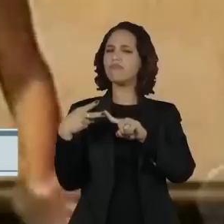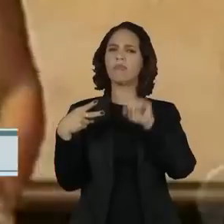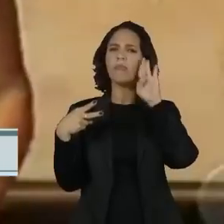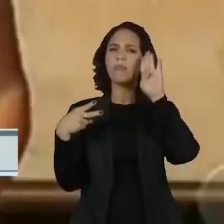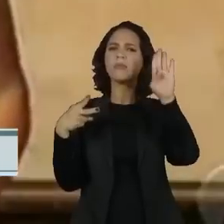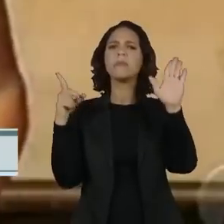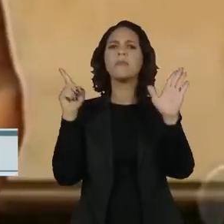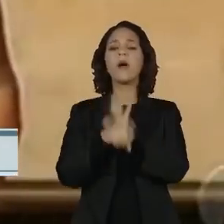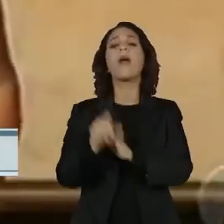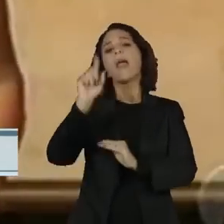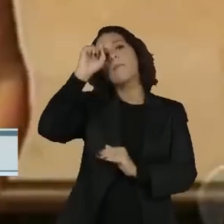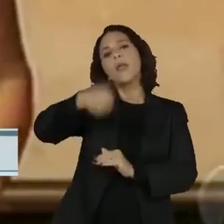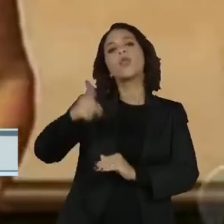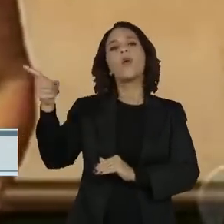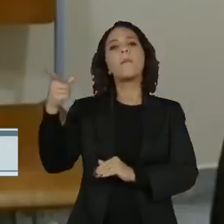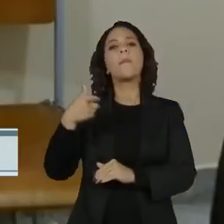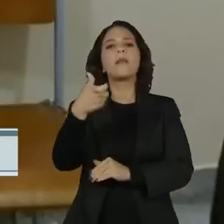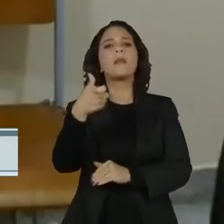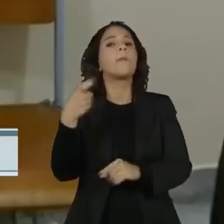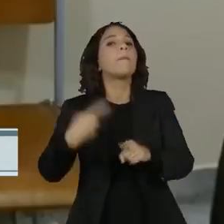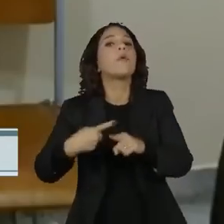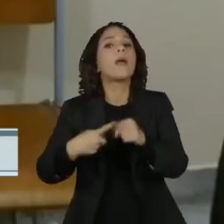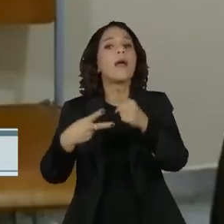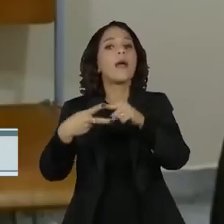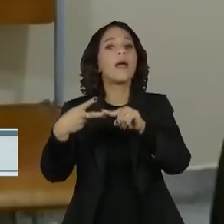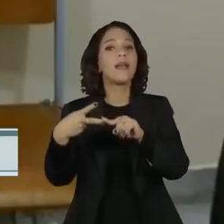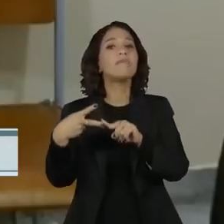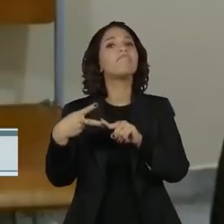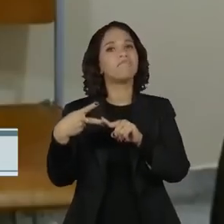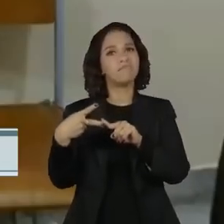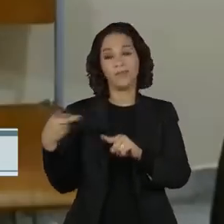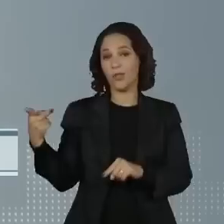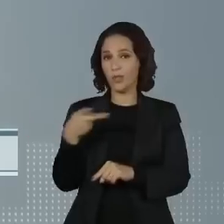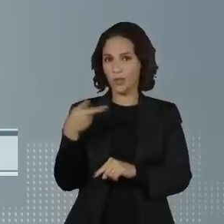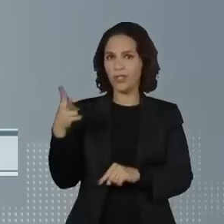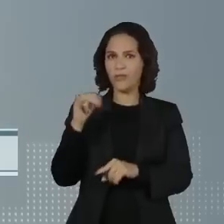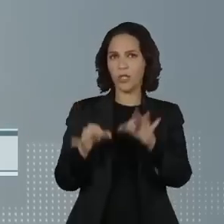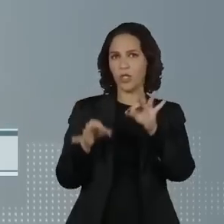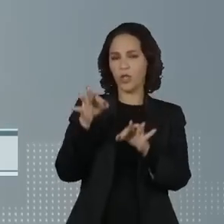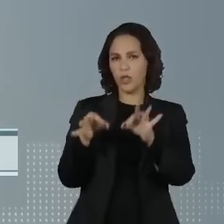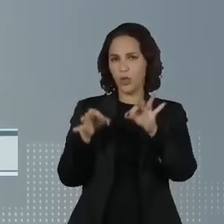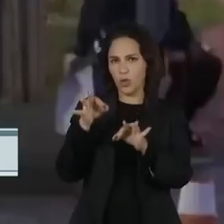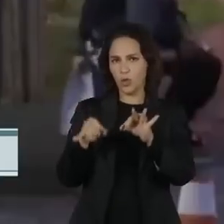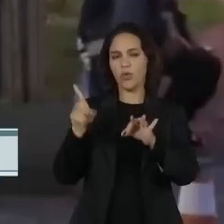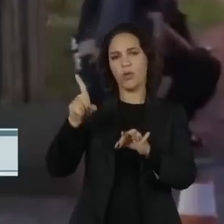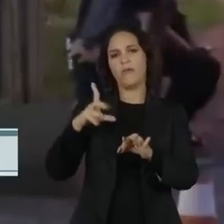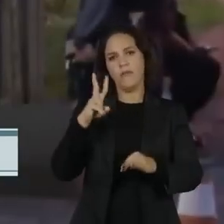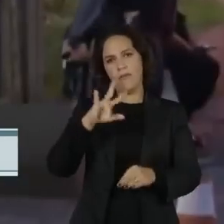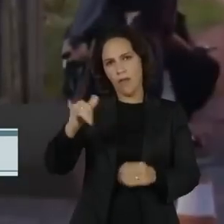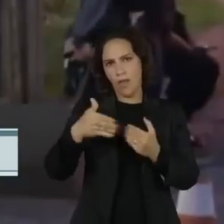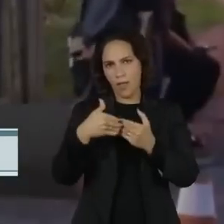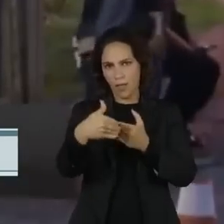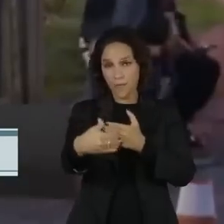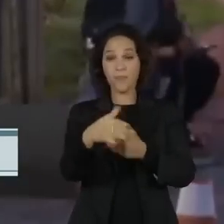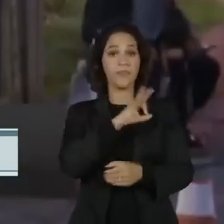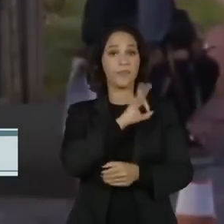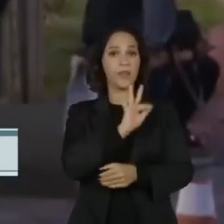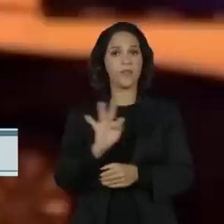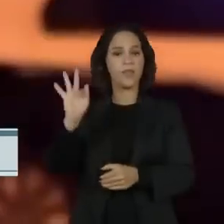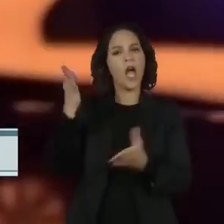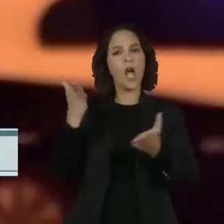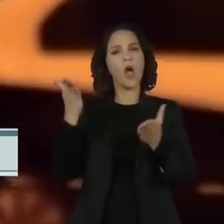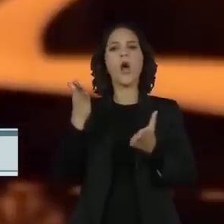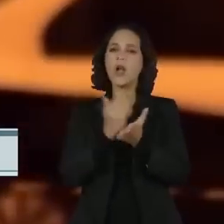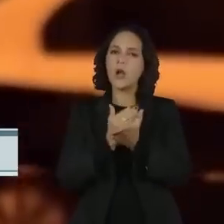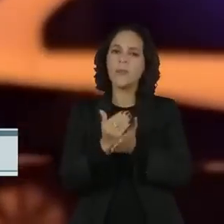resposta. Quem mandou matar e por quê? Rony Lessa e Elcio Queiroz vão ser julgados pelo Tribunal do Júri. A Polícia Federal assumiu as